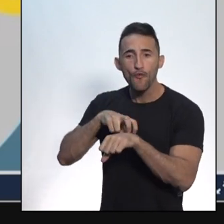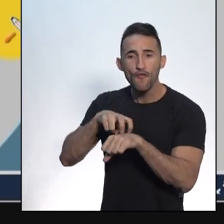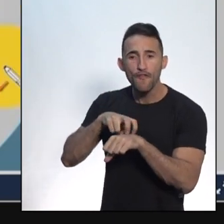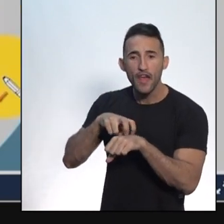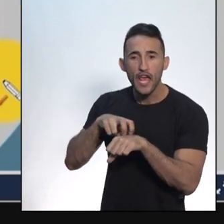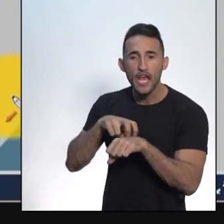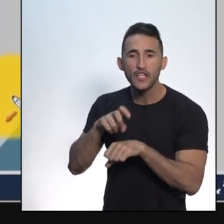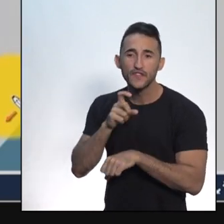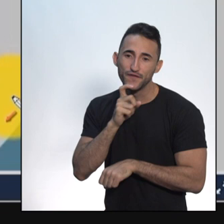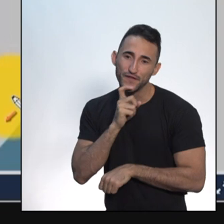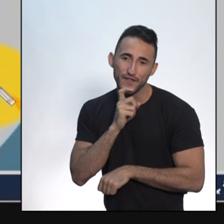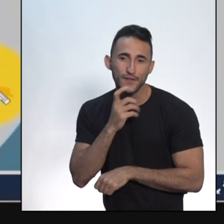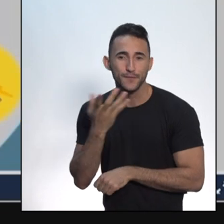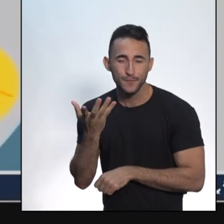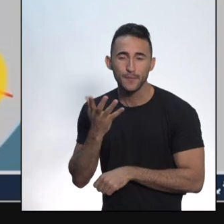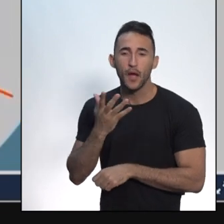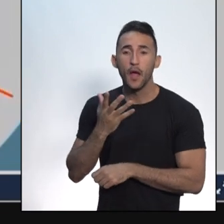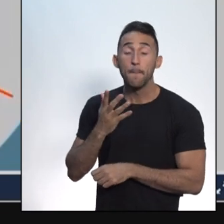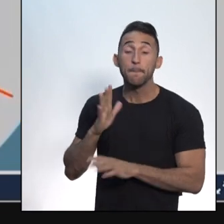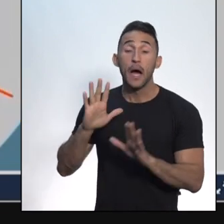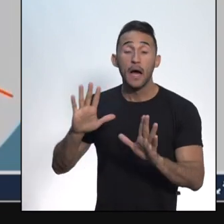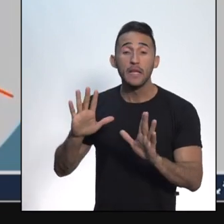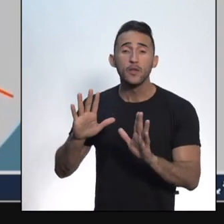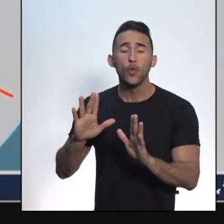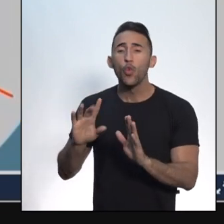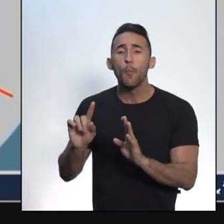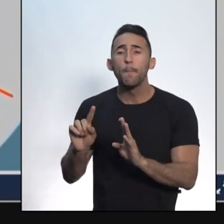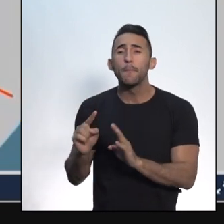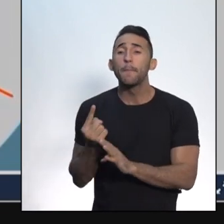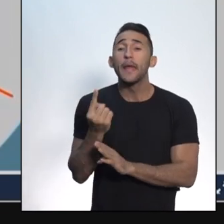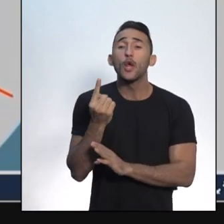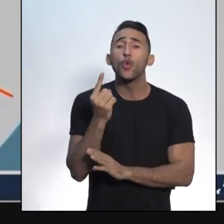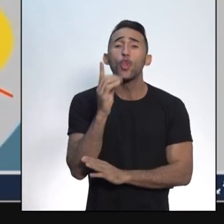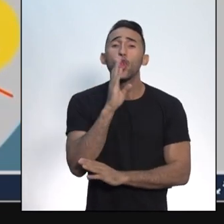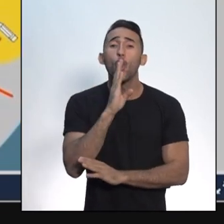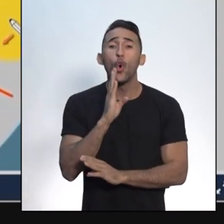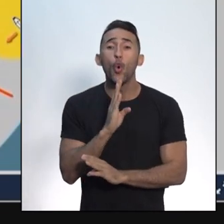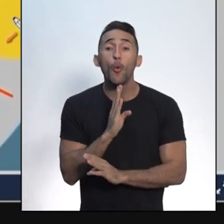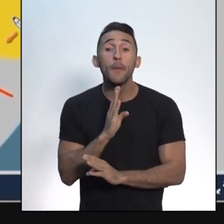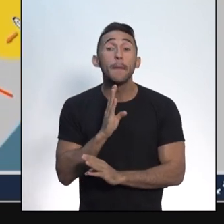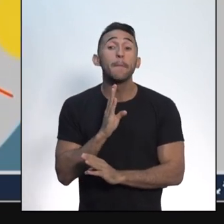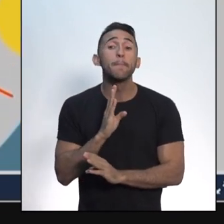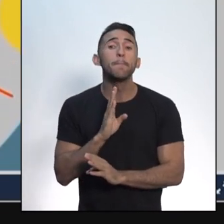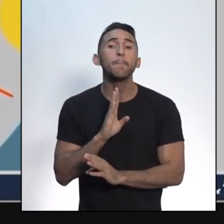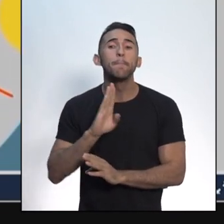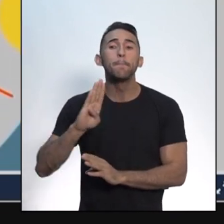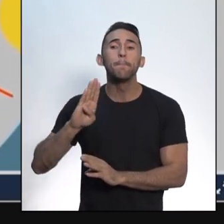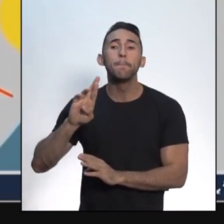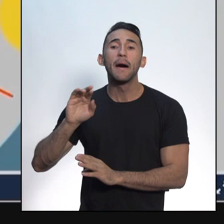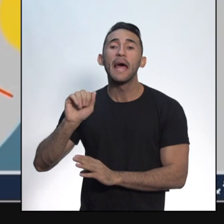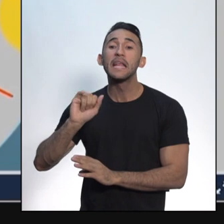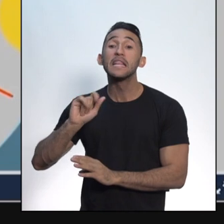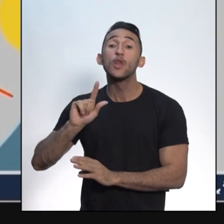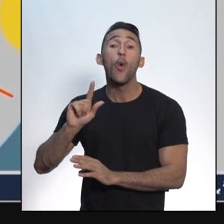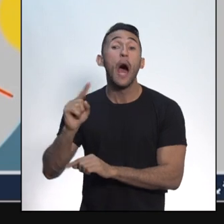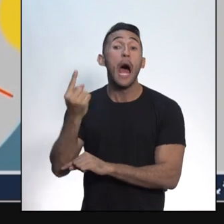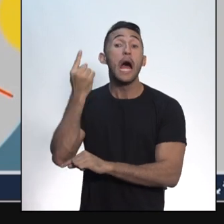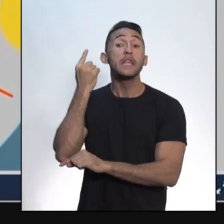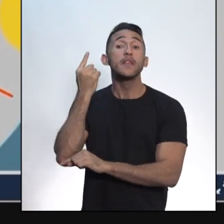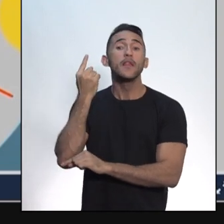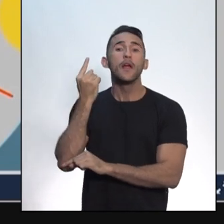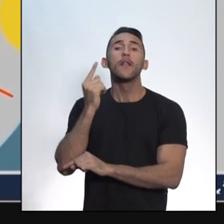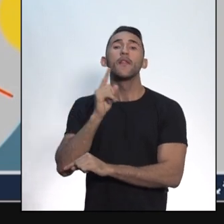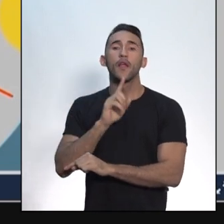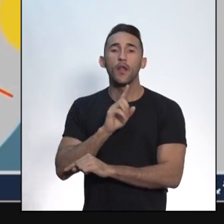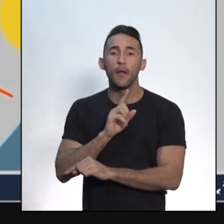amarelo. Inclusive, o primeiro nome oficial do Brasil durante a república foi república